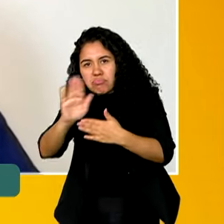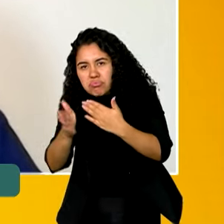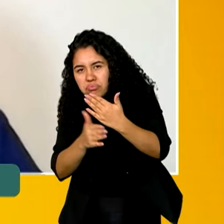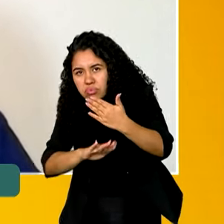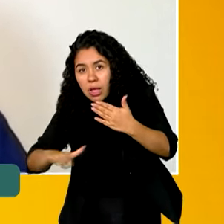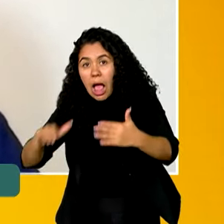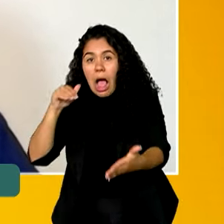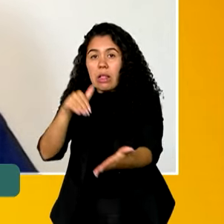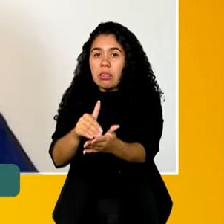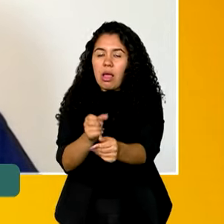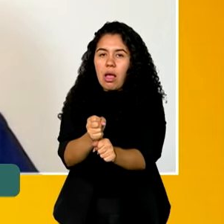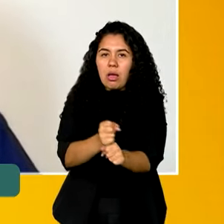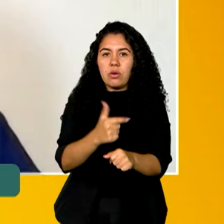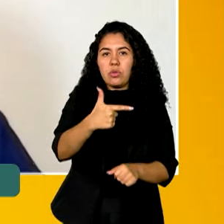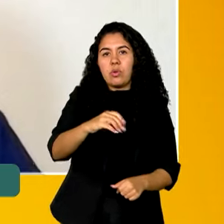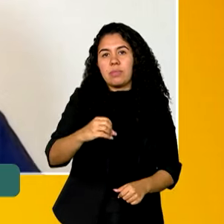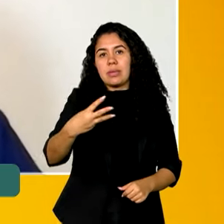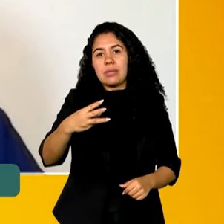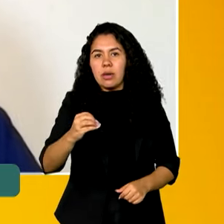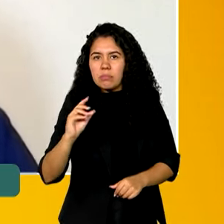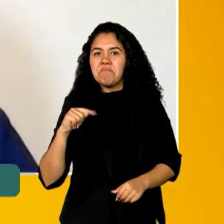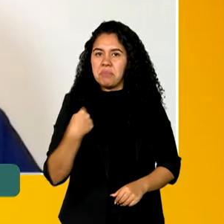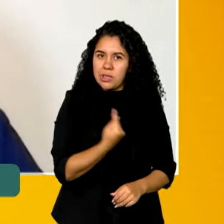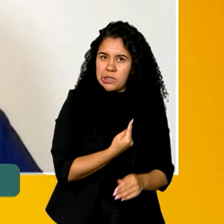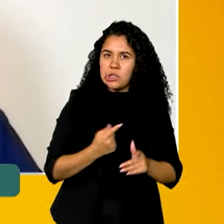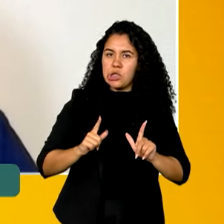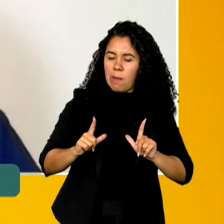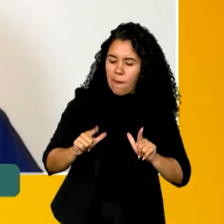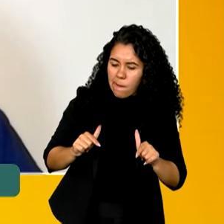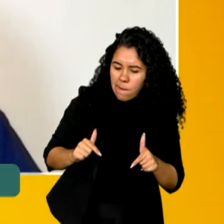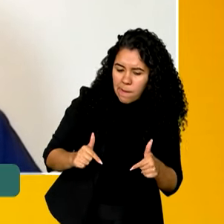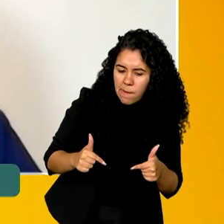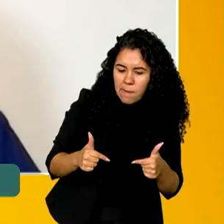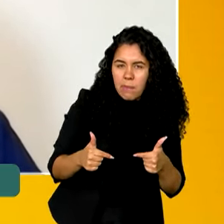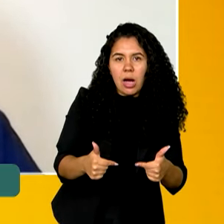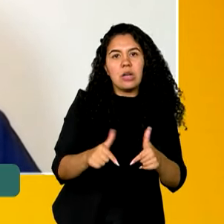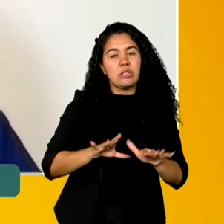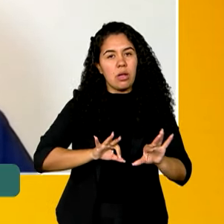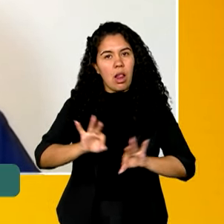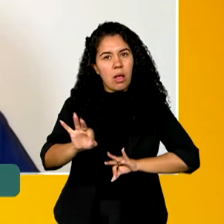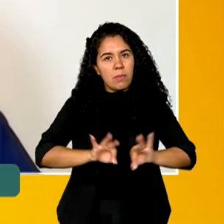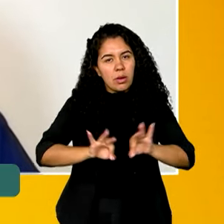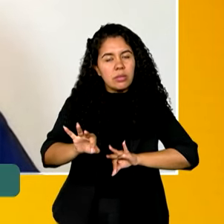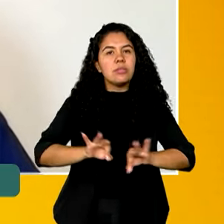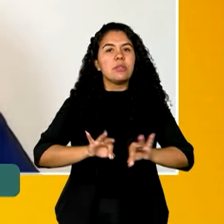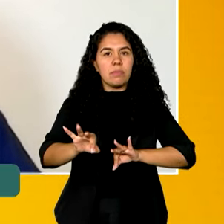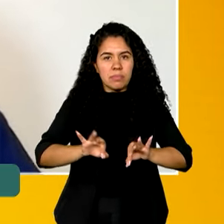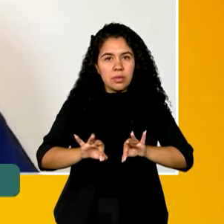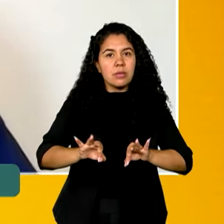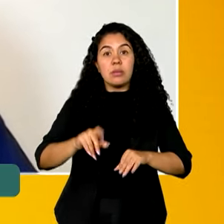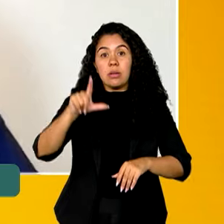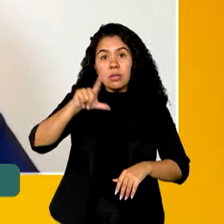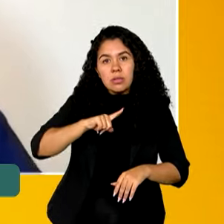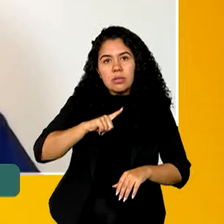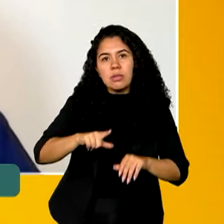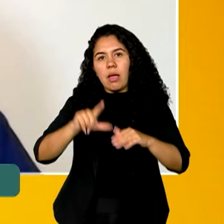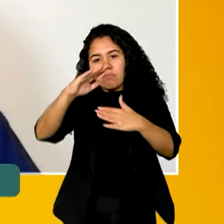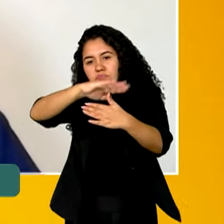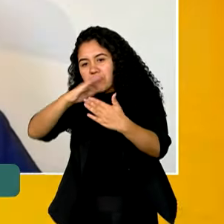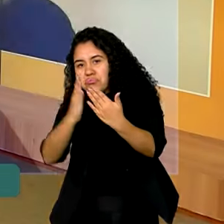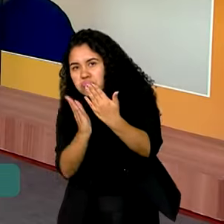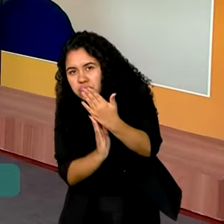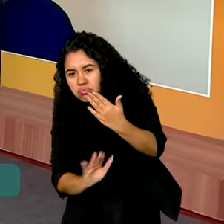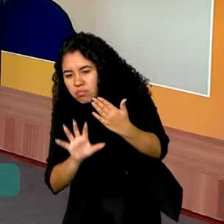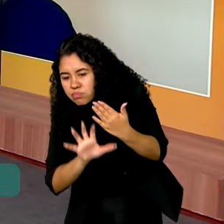2030. Então, nós estamos nesse trabalho de elaboração do planejamento espacial marinho e todo o território marinho do Brasil.